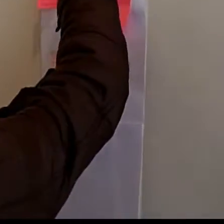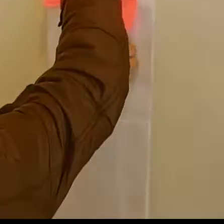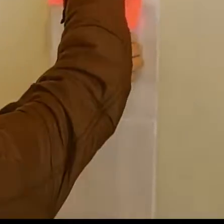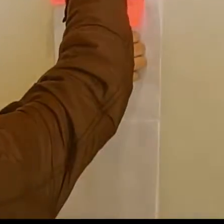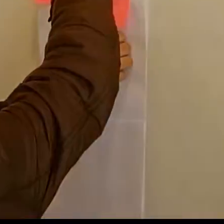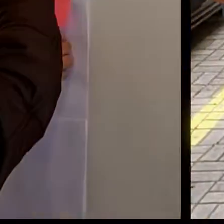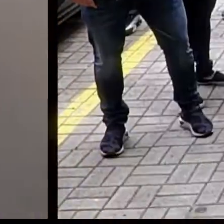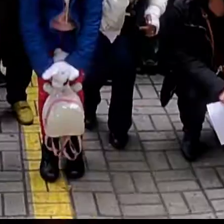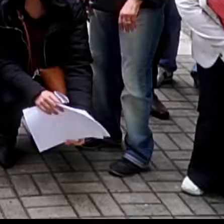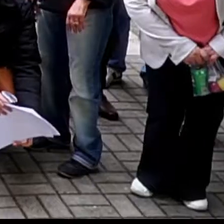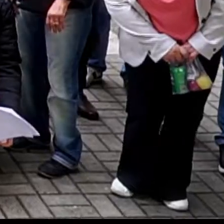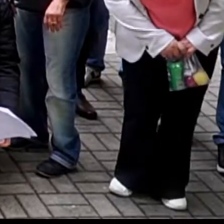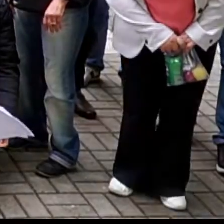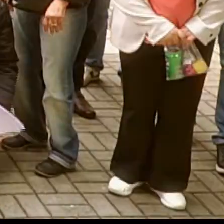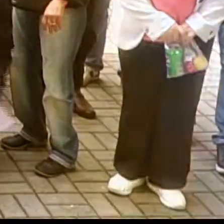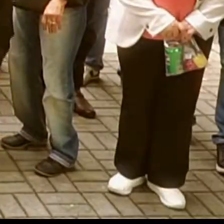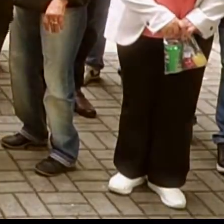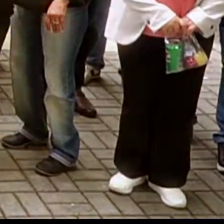We'll be right back.